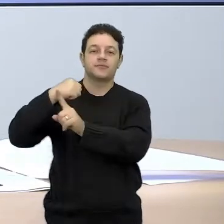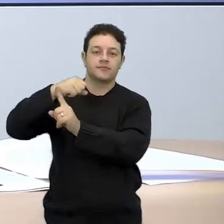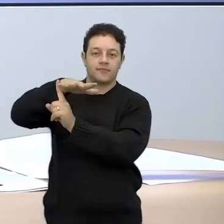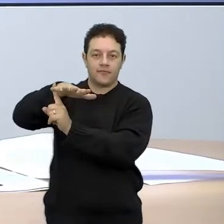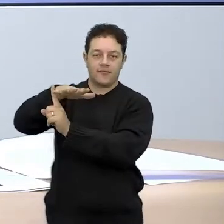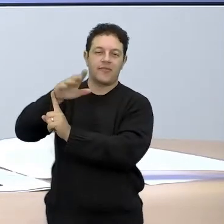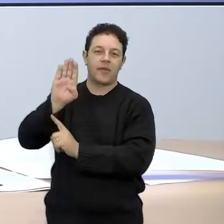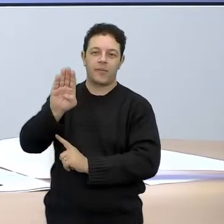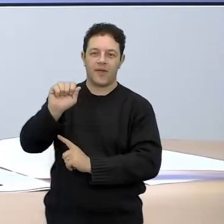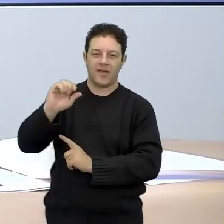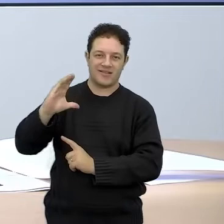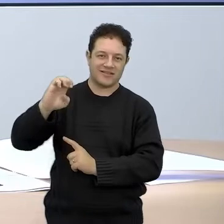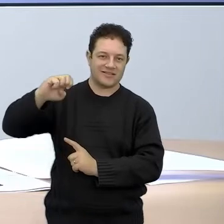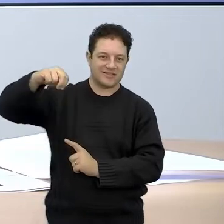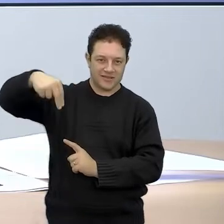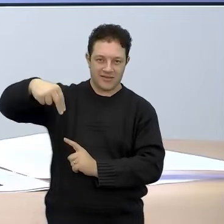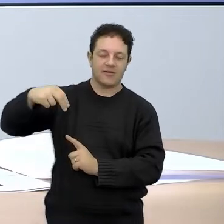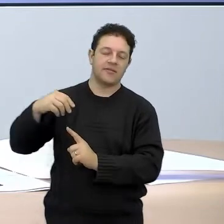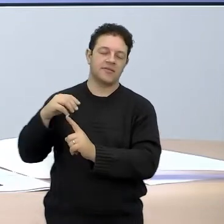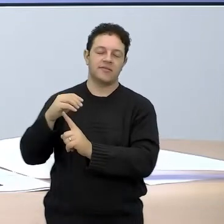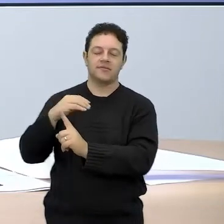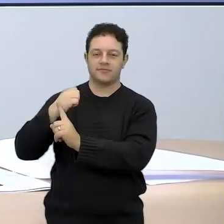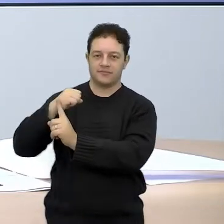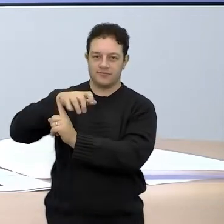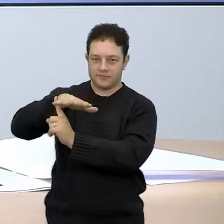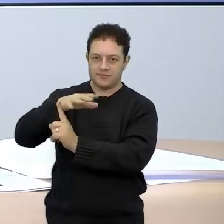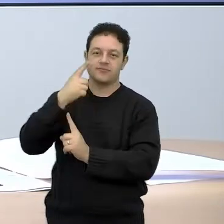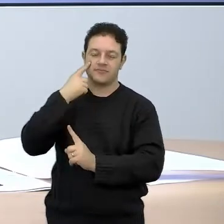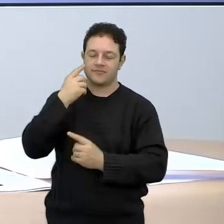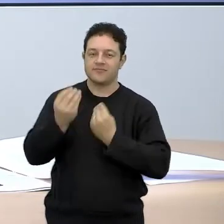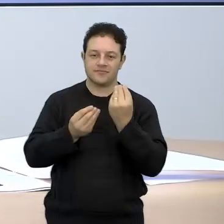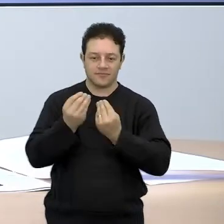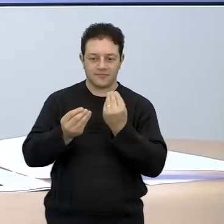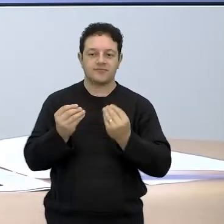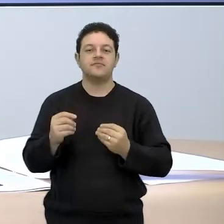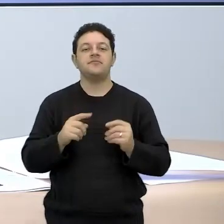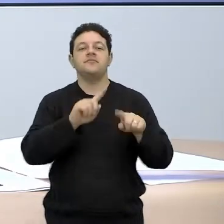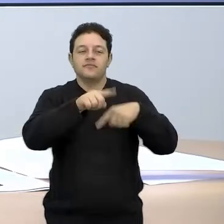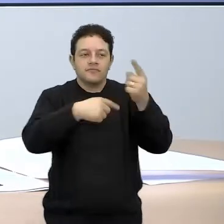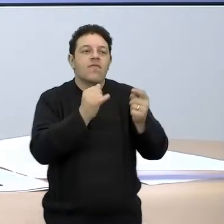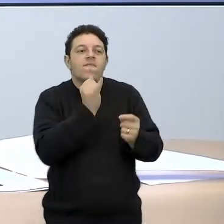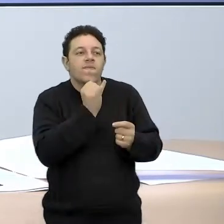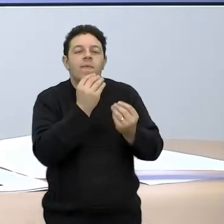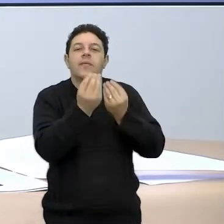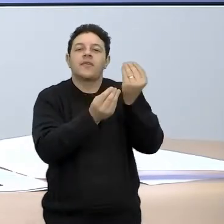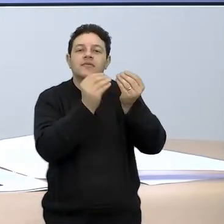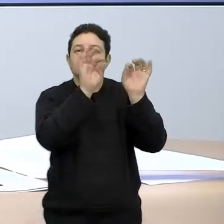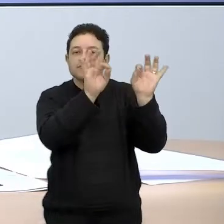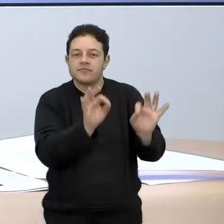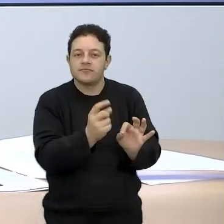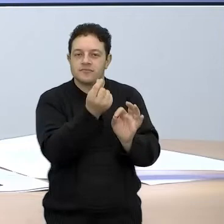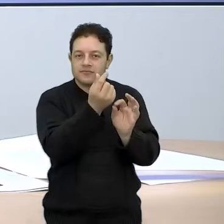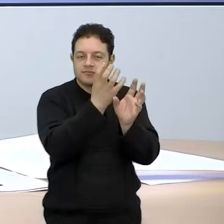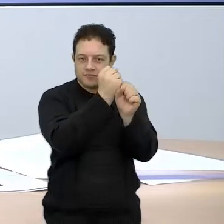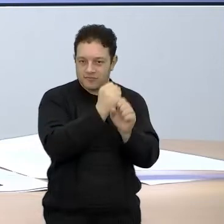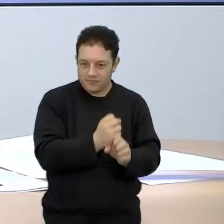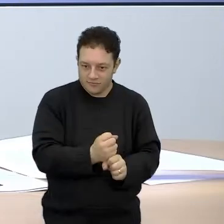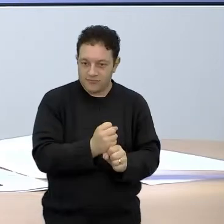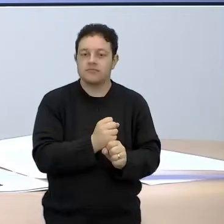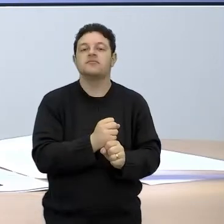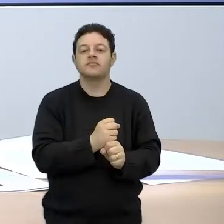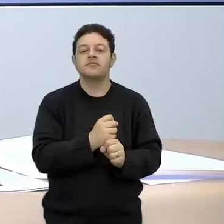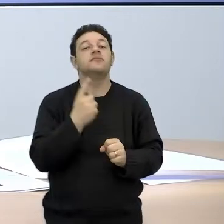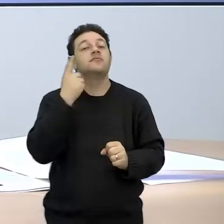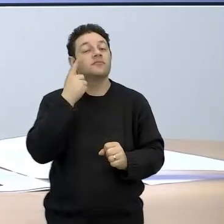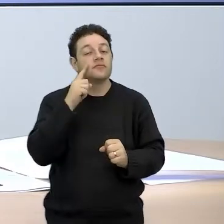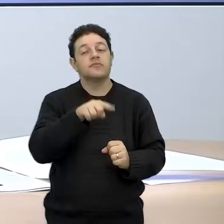apresentar a plataforma pra vocês e depois a gente vai pro simulador, que é uma calculadora. E, por fim, a gente vai fazer aí de um que